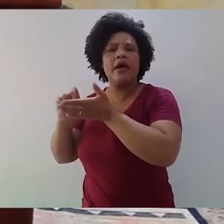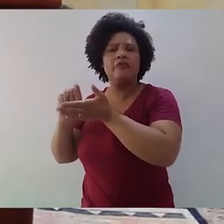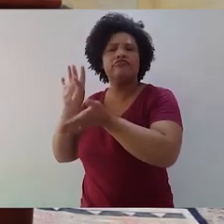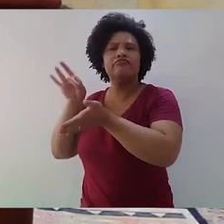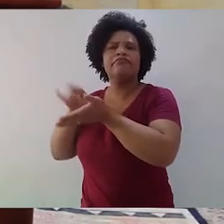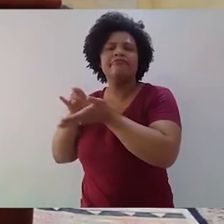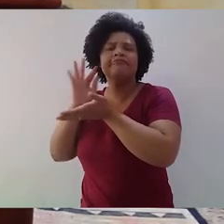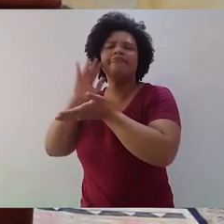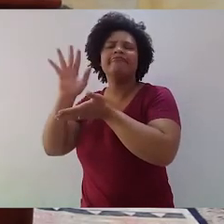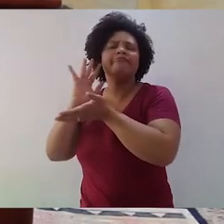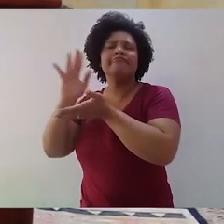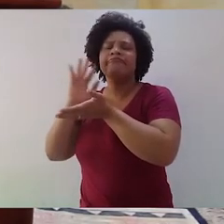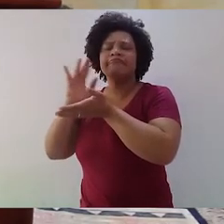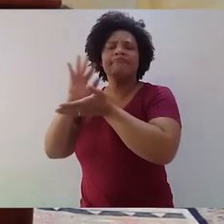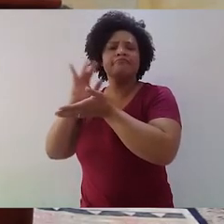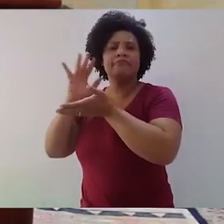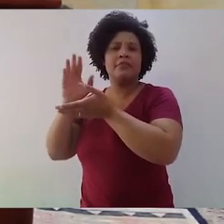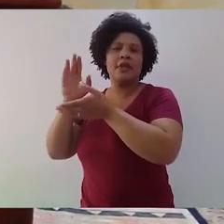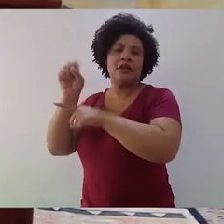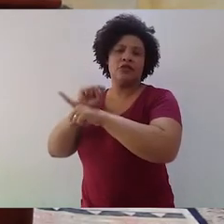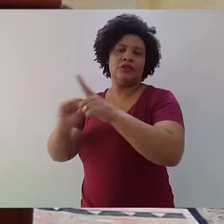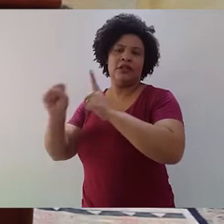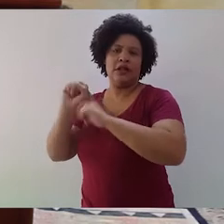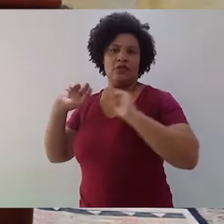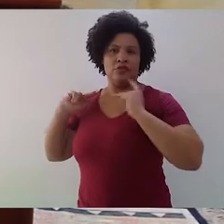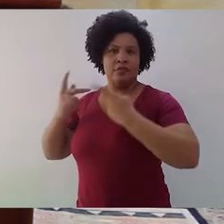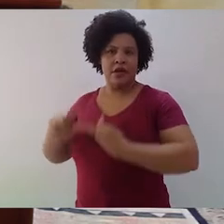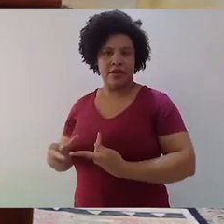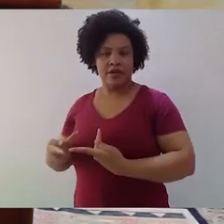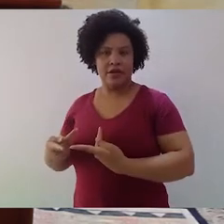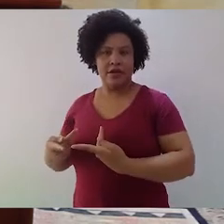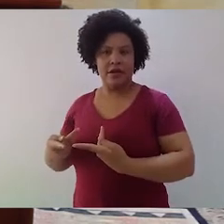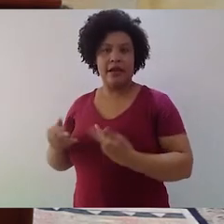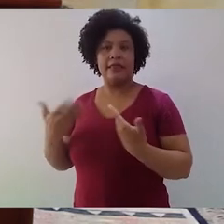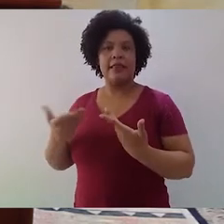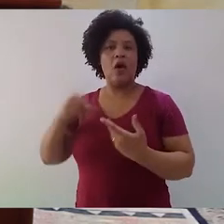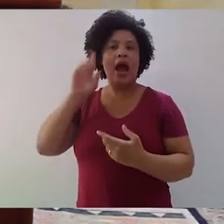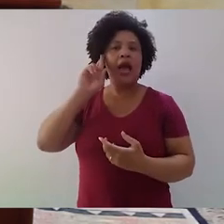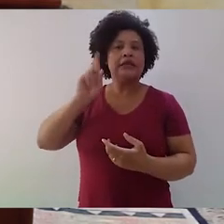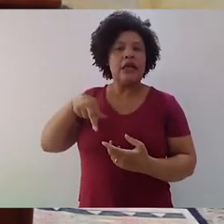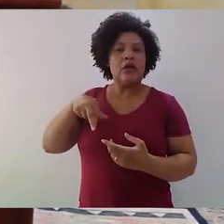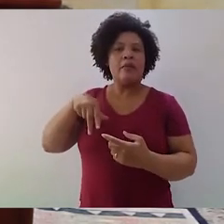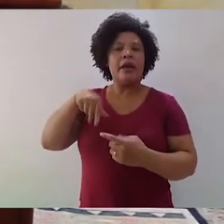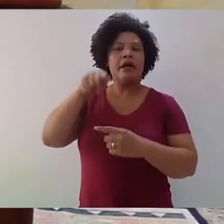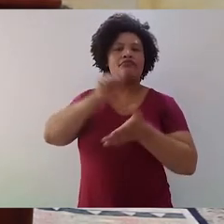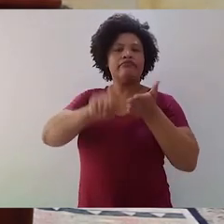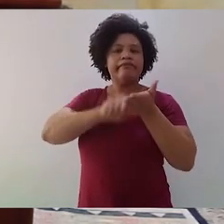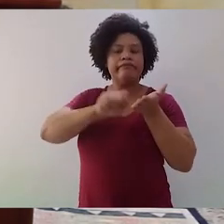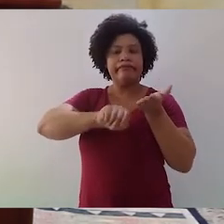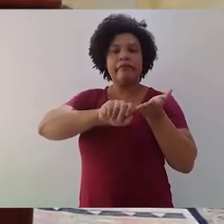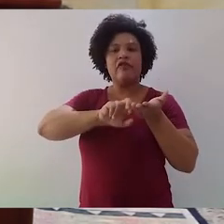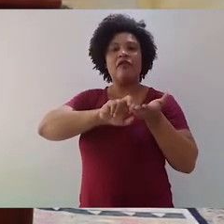para refletir sobre a sociedade humana. As razões para escrever são as mais variadas.